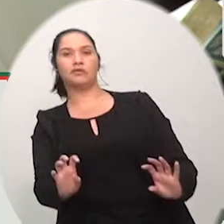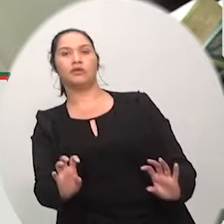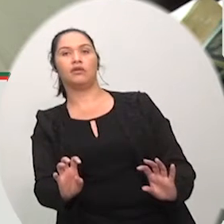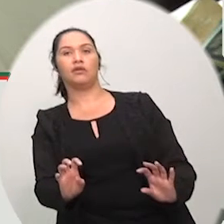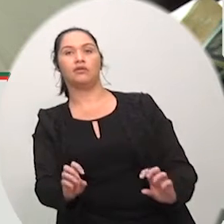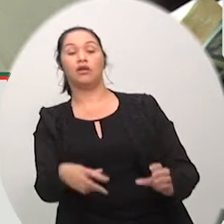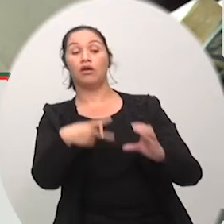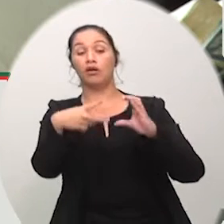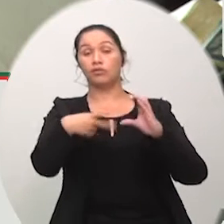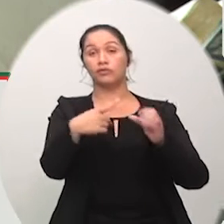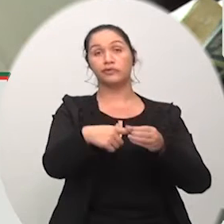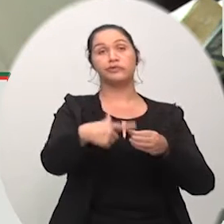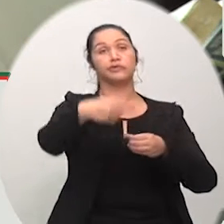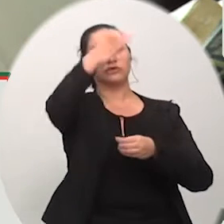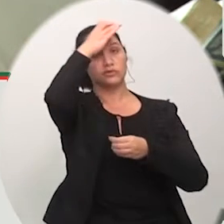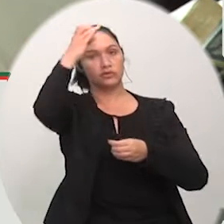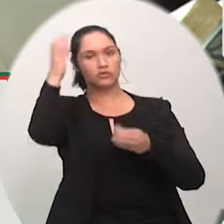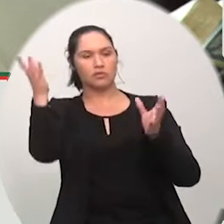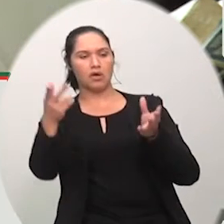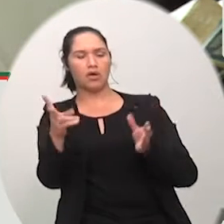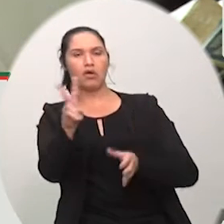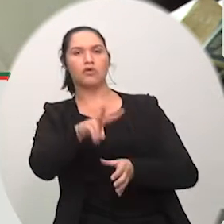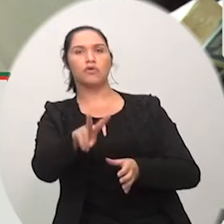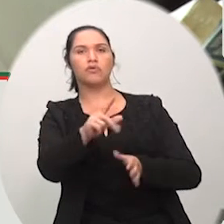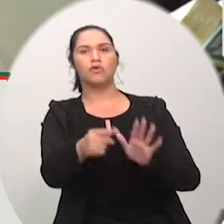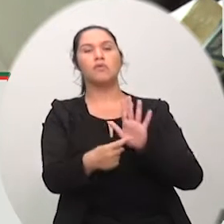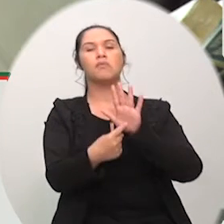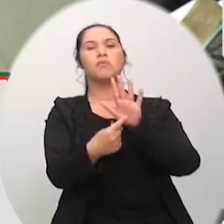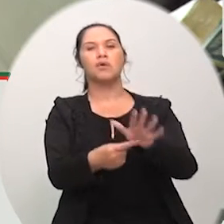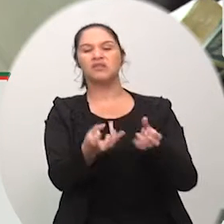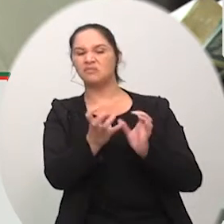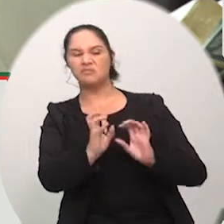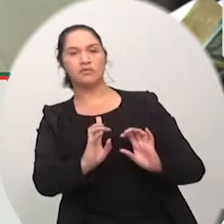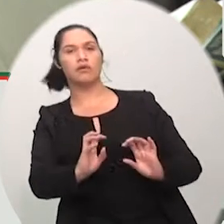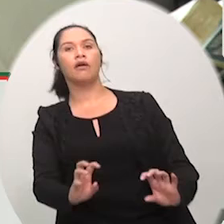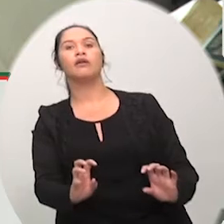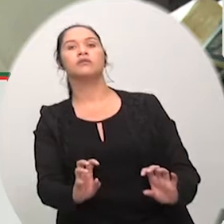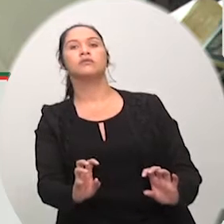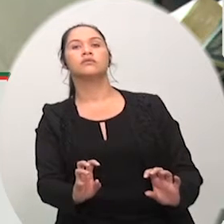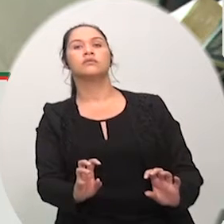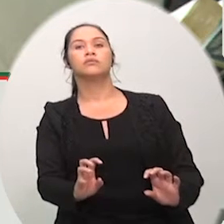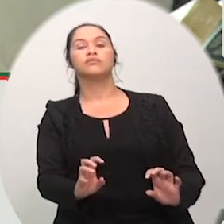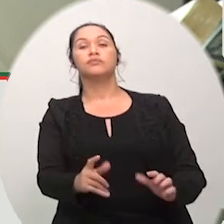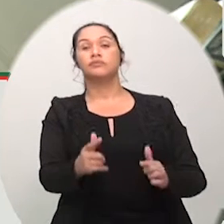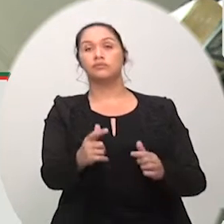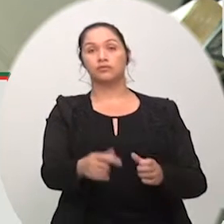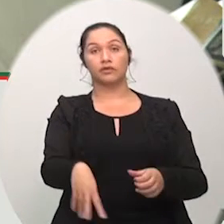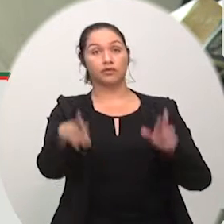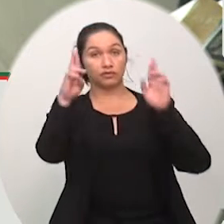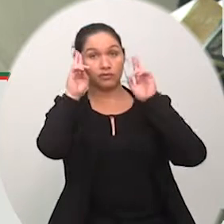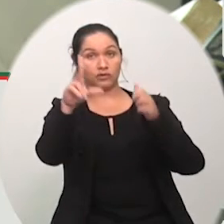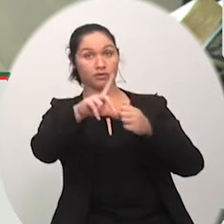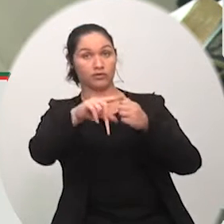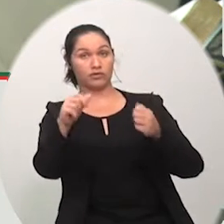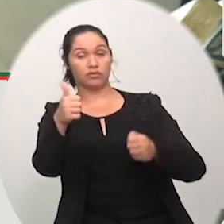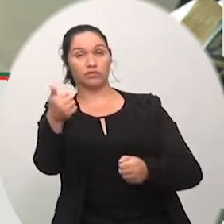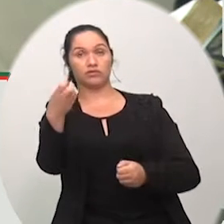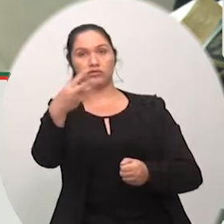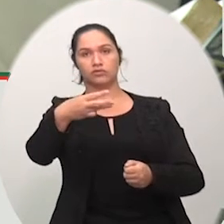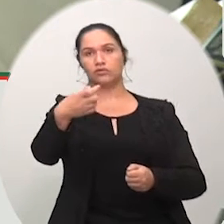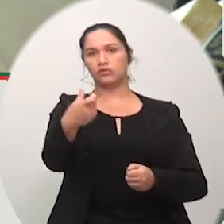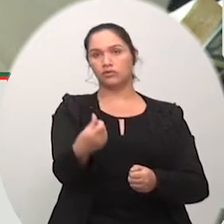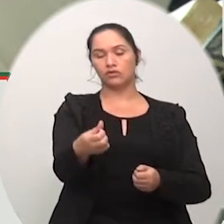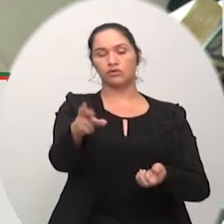de seus vereadores vem manifestar seu repúdio de acordo com o artigo 136 do seu regimento